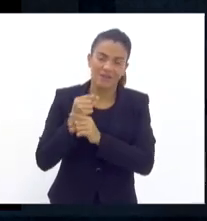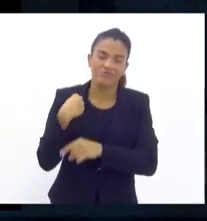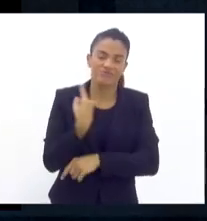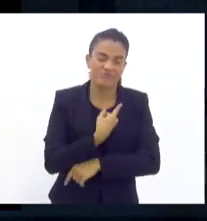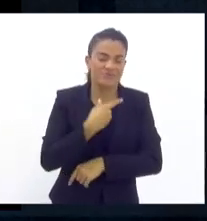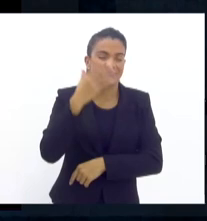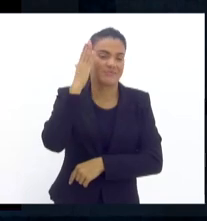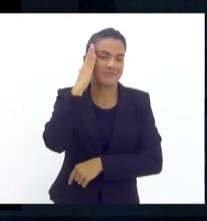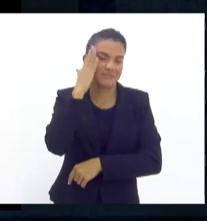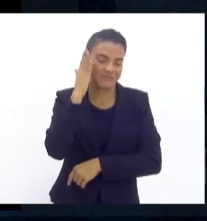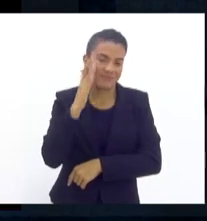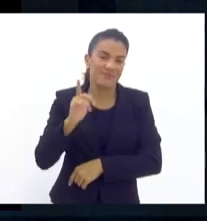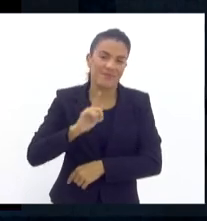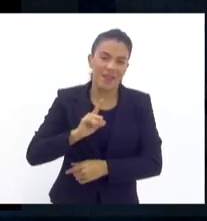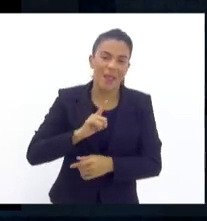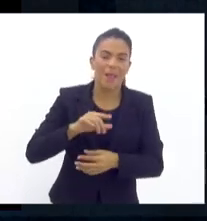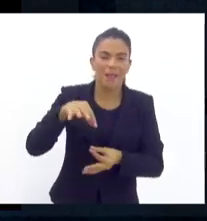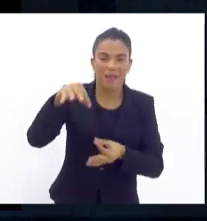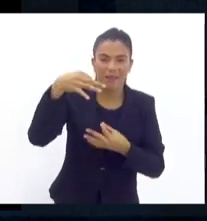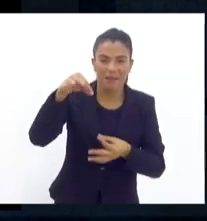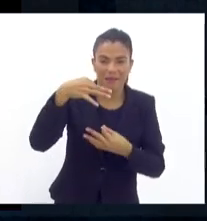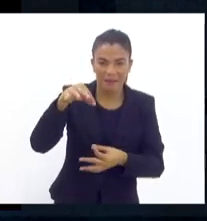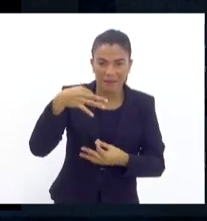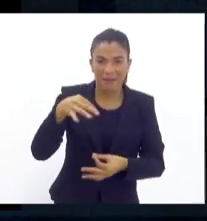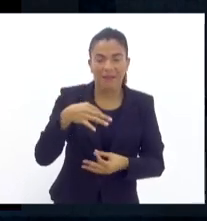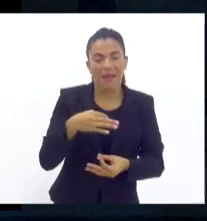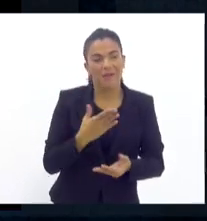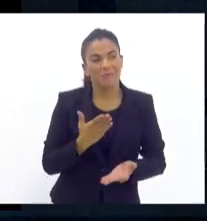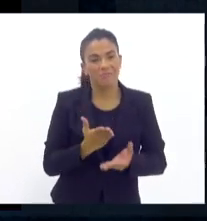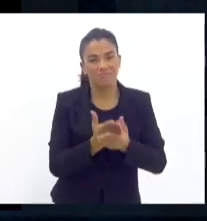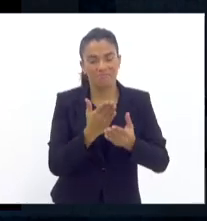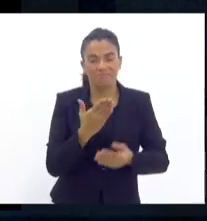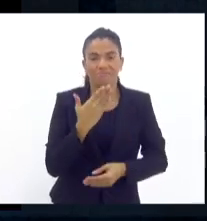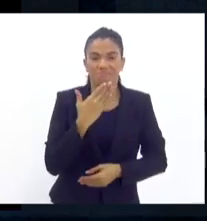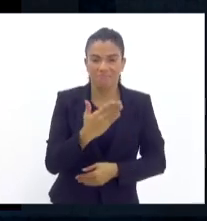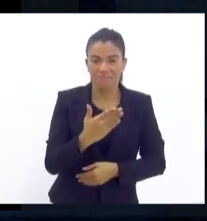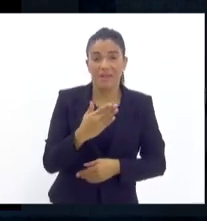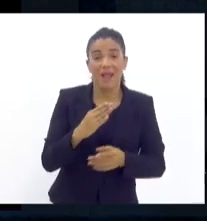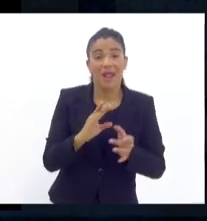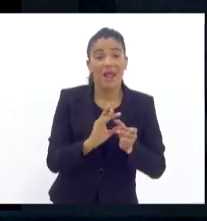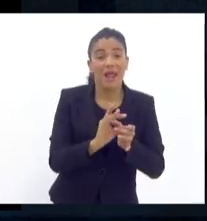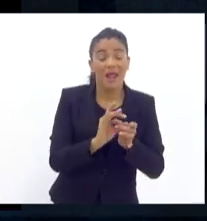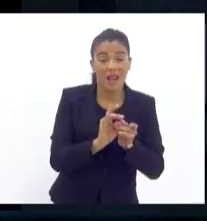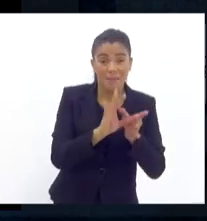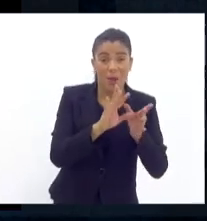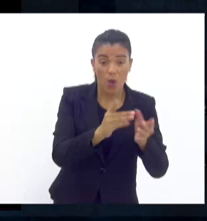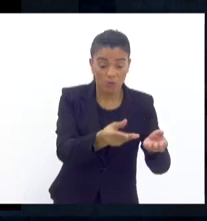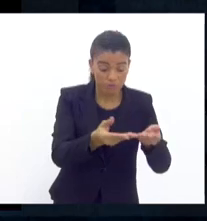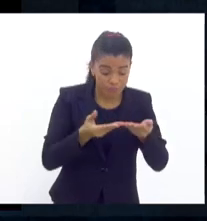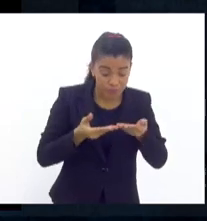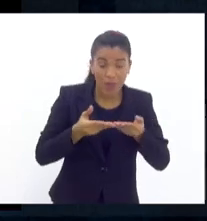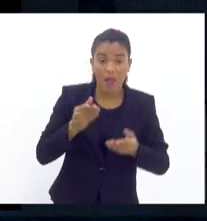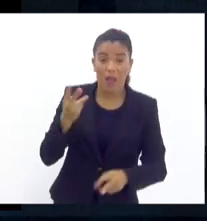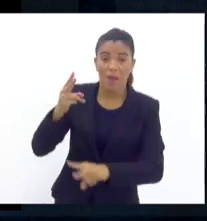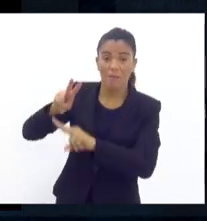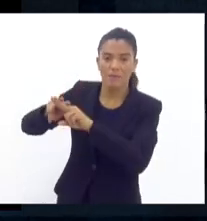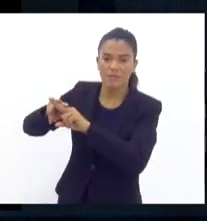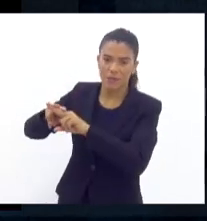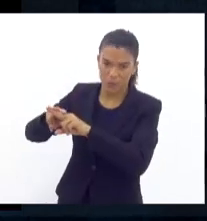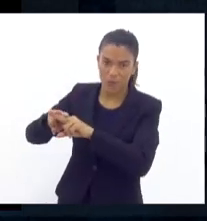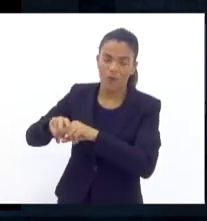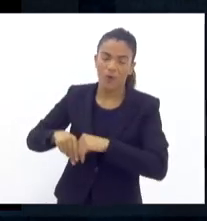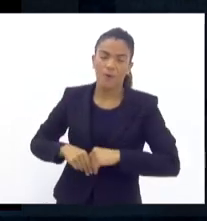inquérito com o doutor Bruno, estamos aguardando sair o Irmandade de Prisão desses elementos para que a gente possa efetuar operações